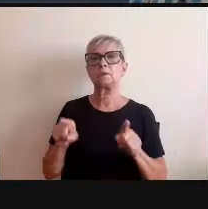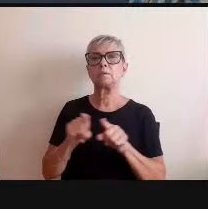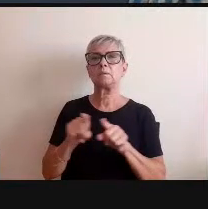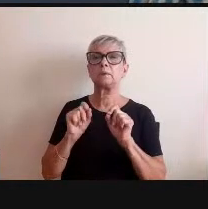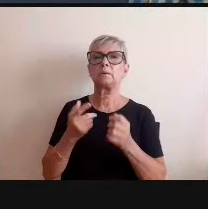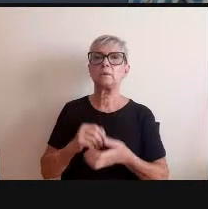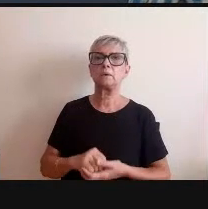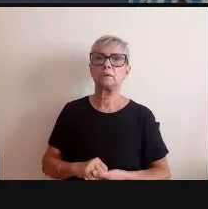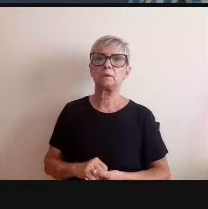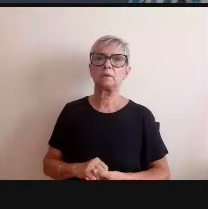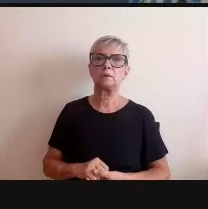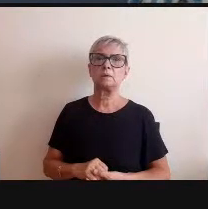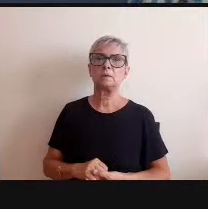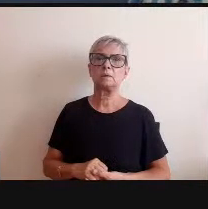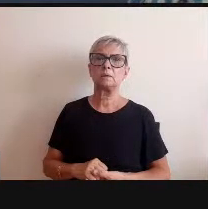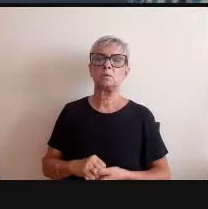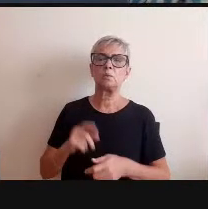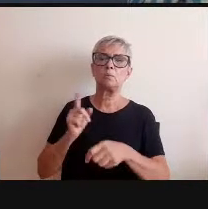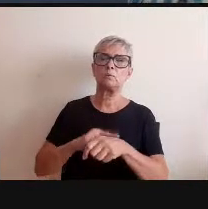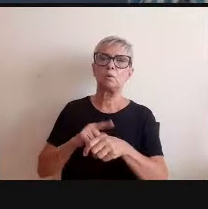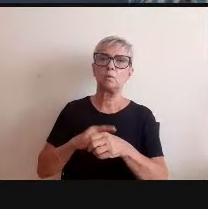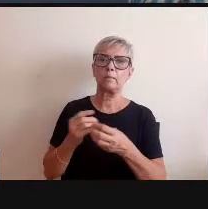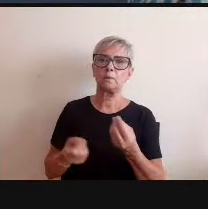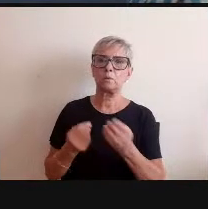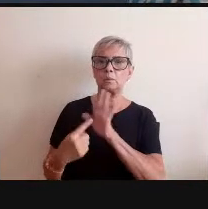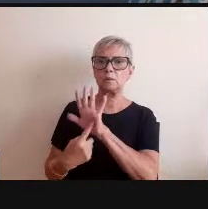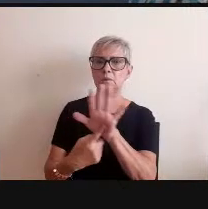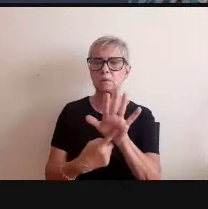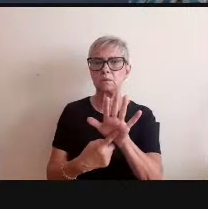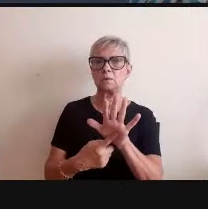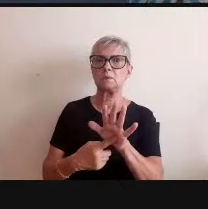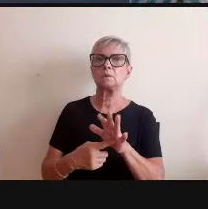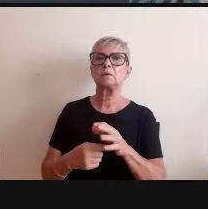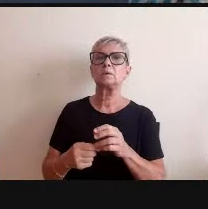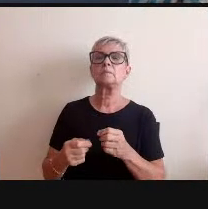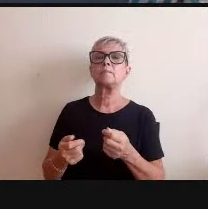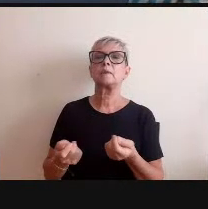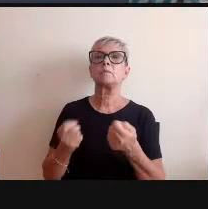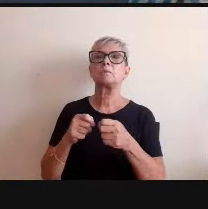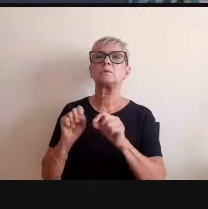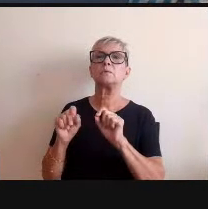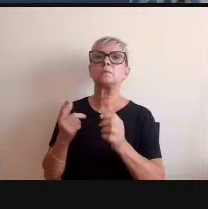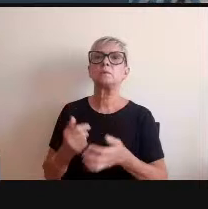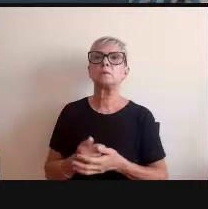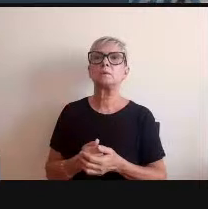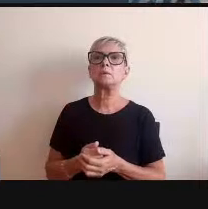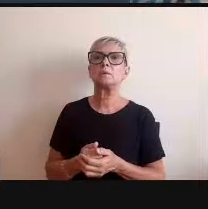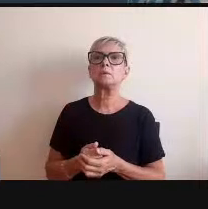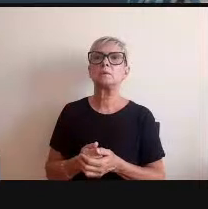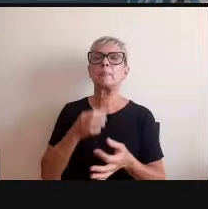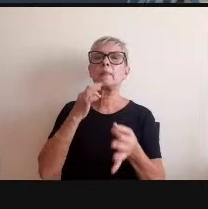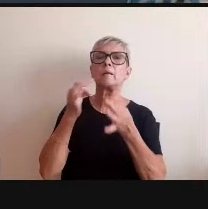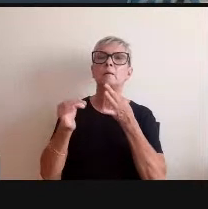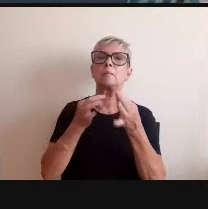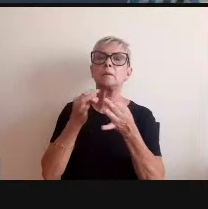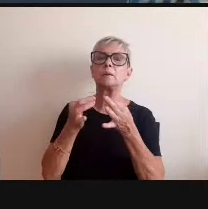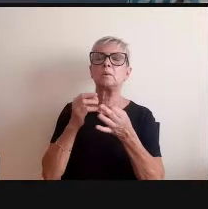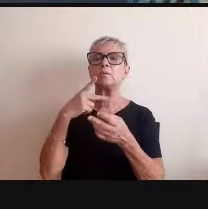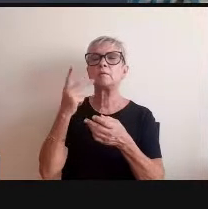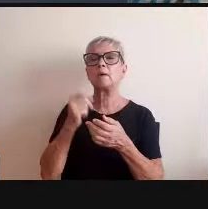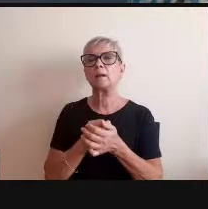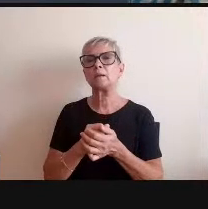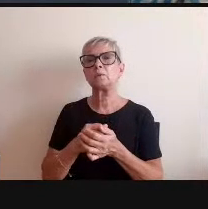momento da exposição que fala sobre o trabalho ele emite essa seguinte opinião e o que dizer do trabalho